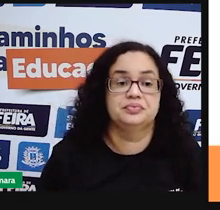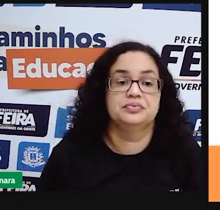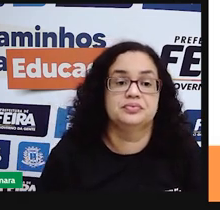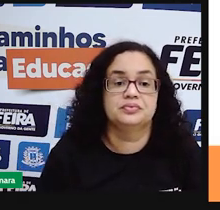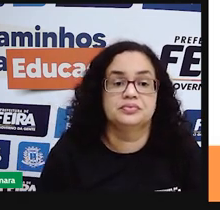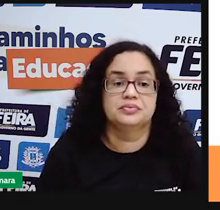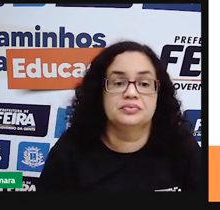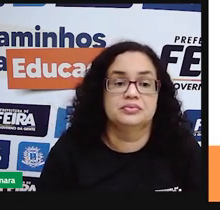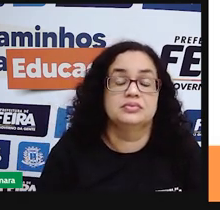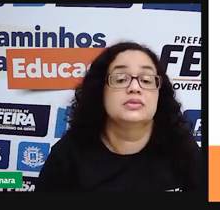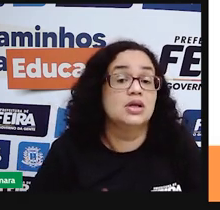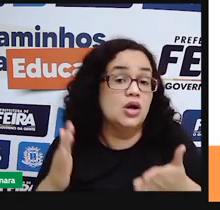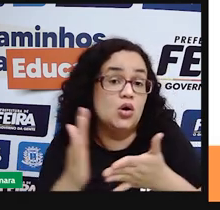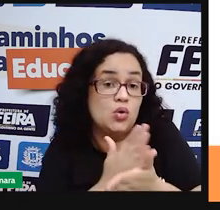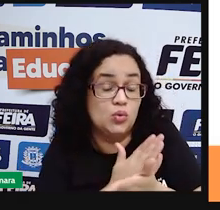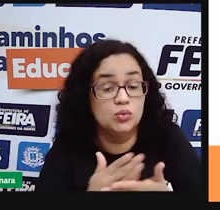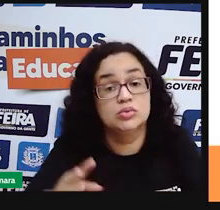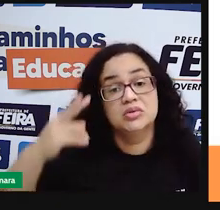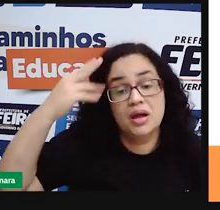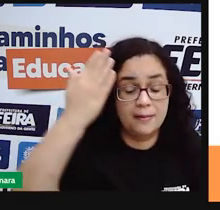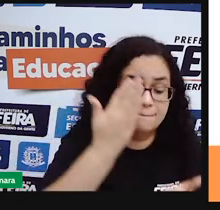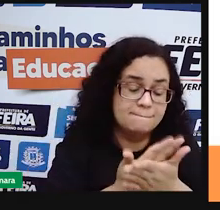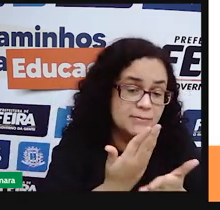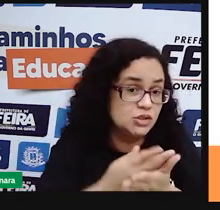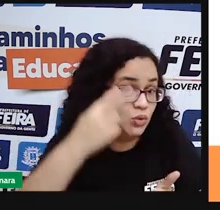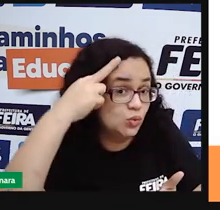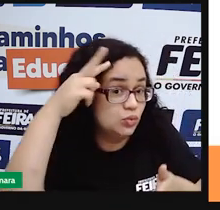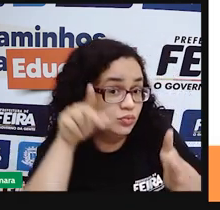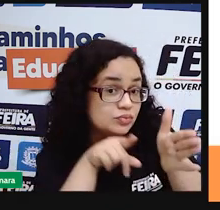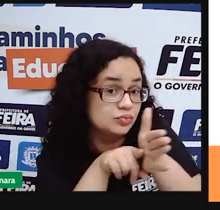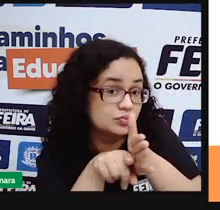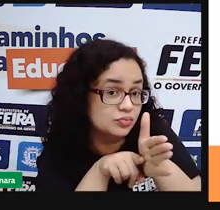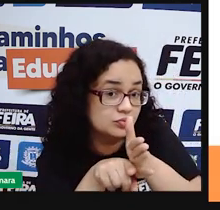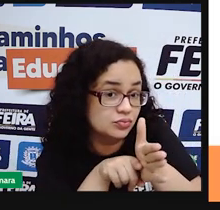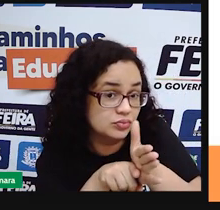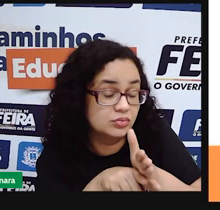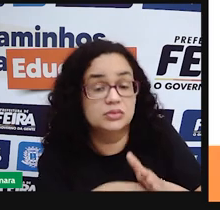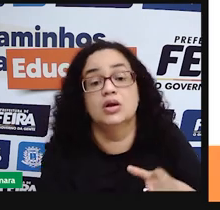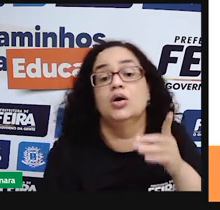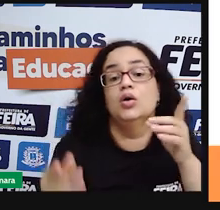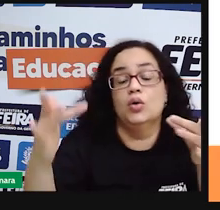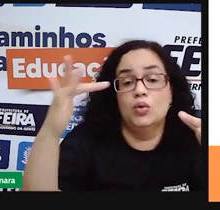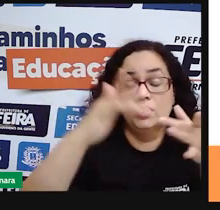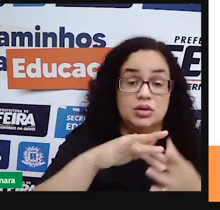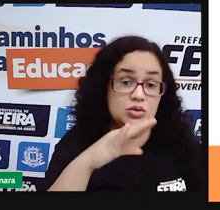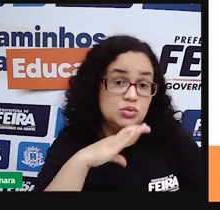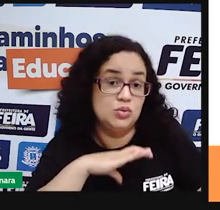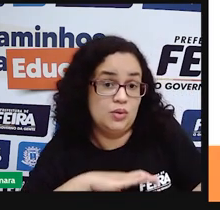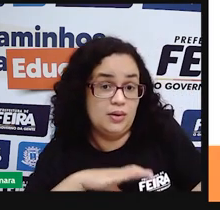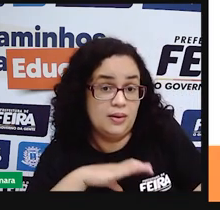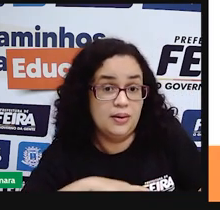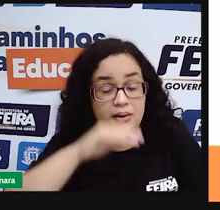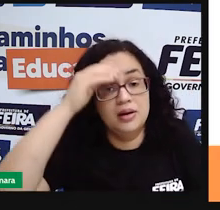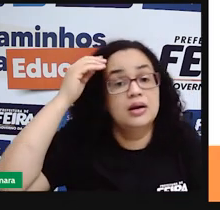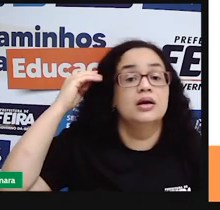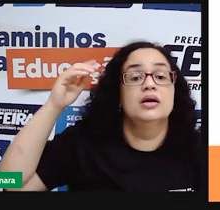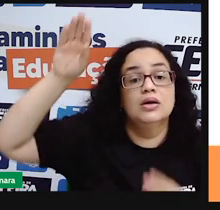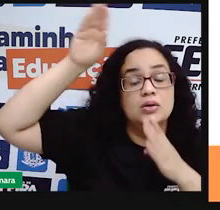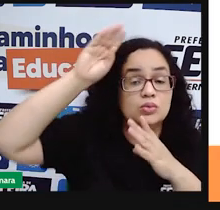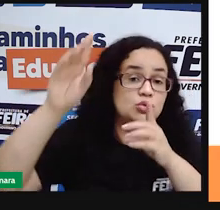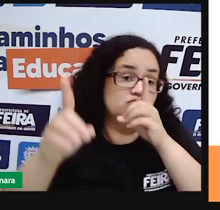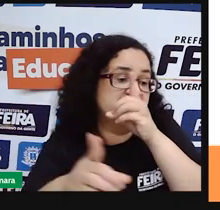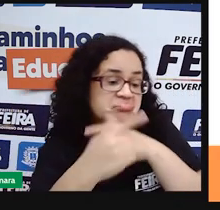Alguns historiadores chamaram o primeiro contato entre portugueses e indígenas de encontro de culturas.